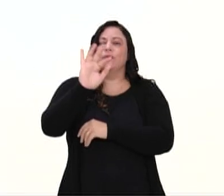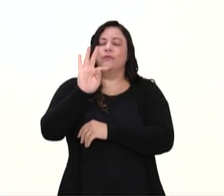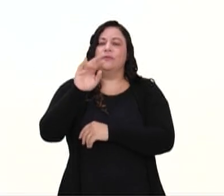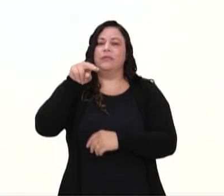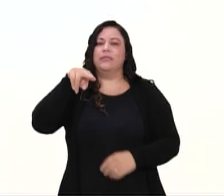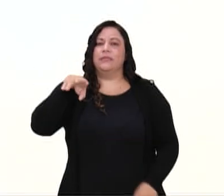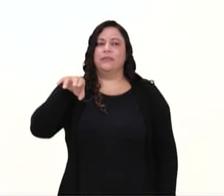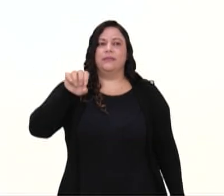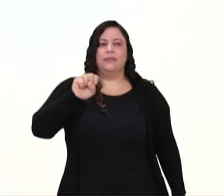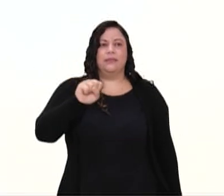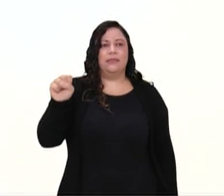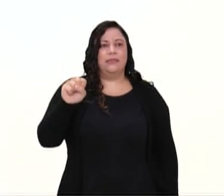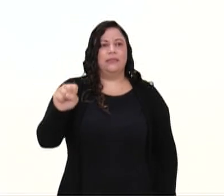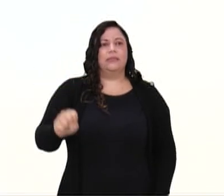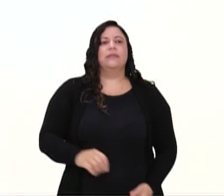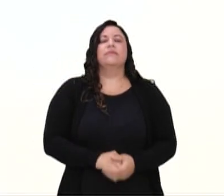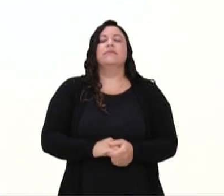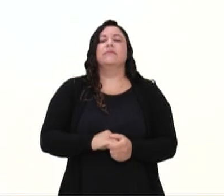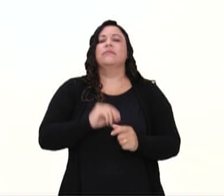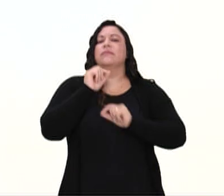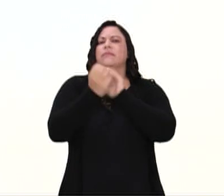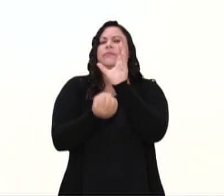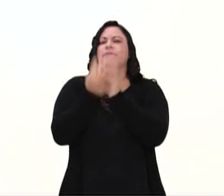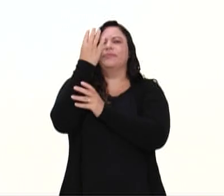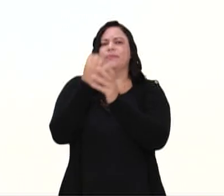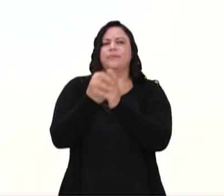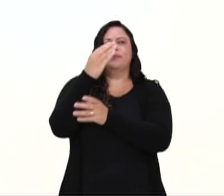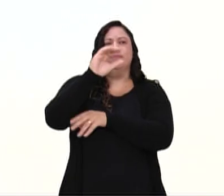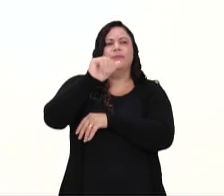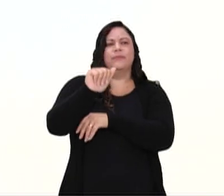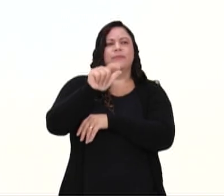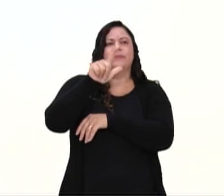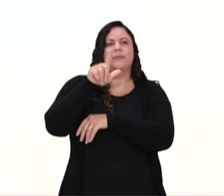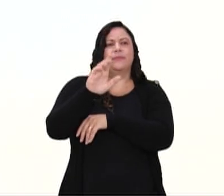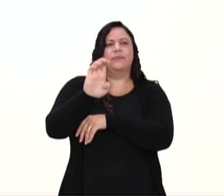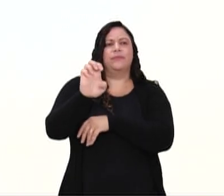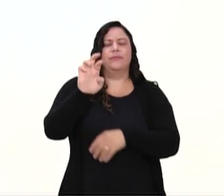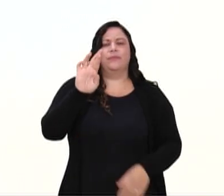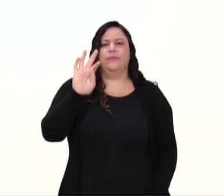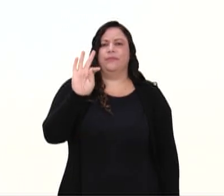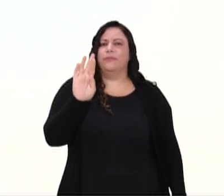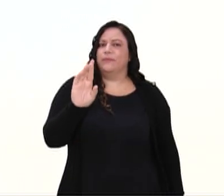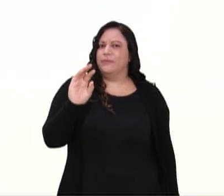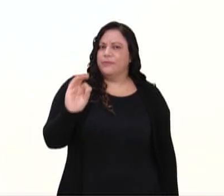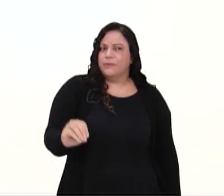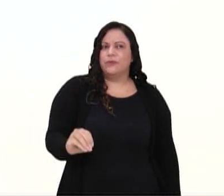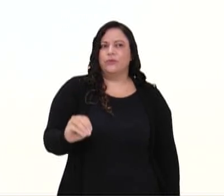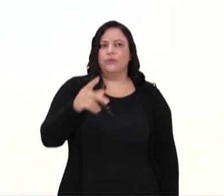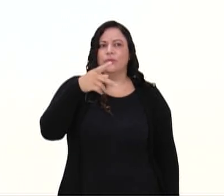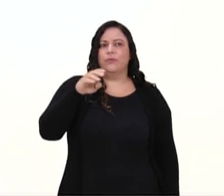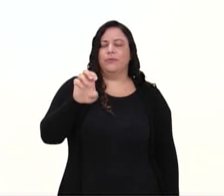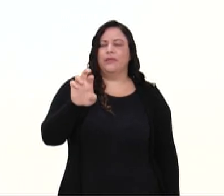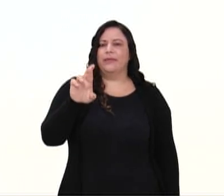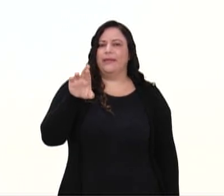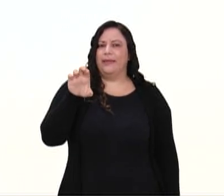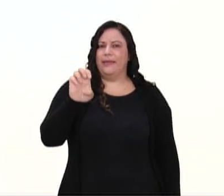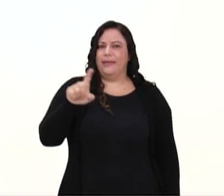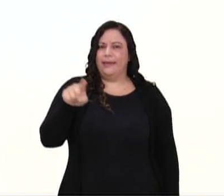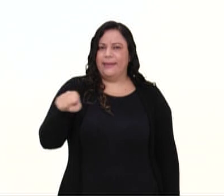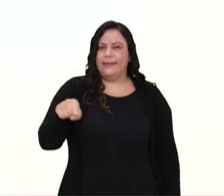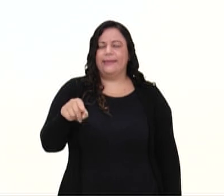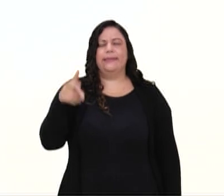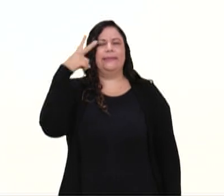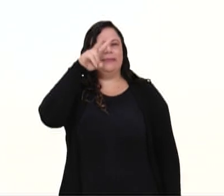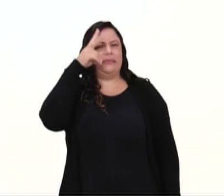Alberto Pérez. Então, ele que criou esse método. Lembra lá que ele esqueceu de levar o seu material para a aula e teve que pegar o seu